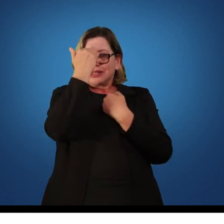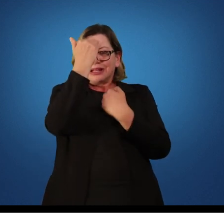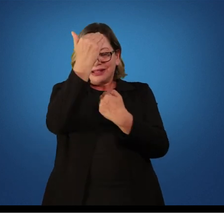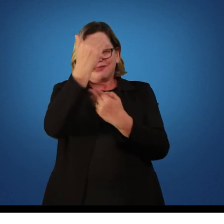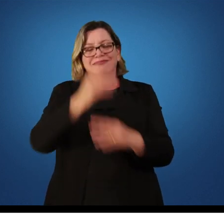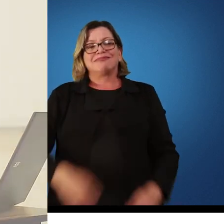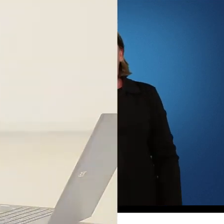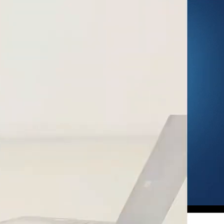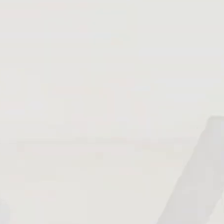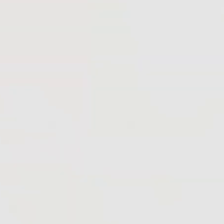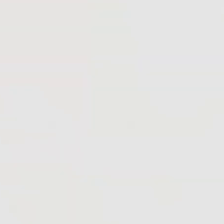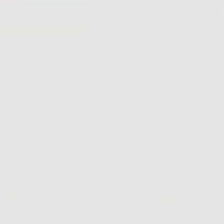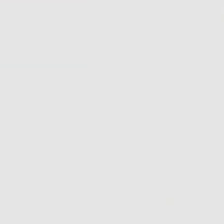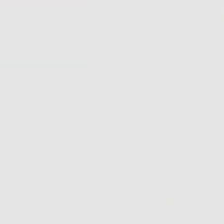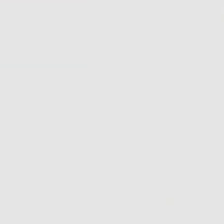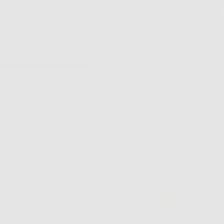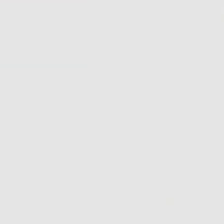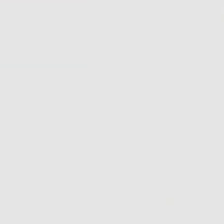Obrigada.